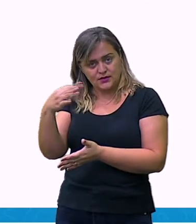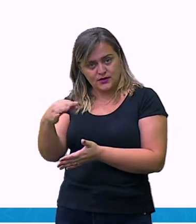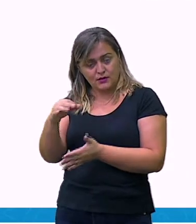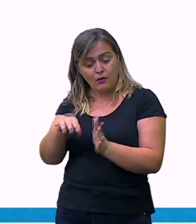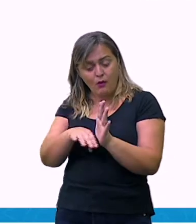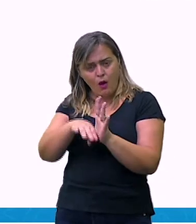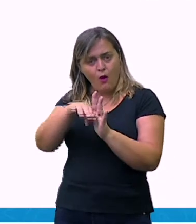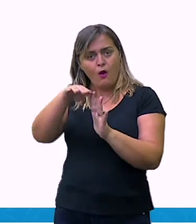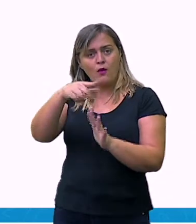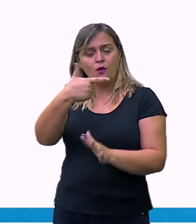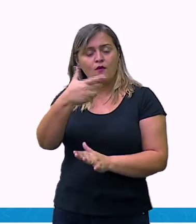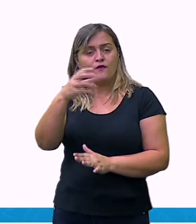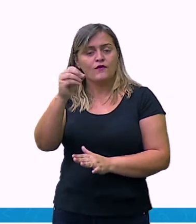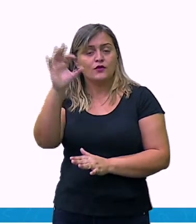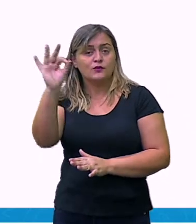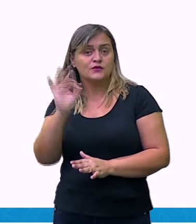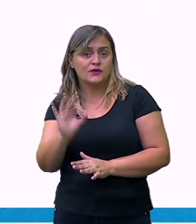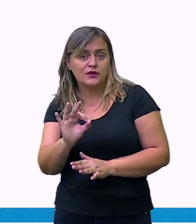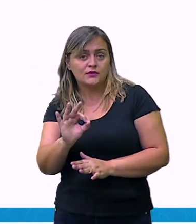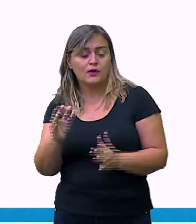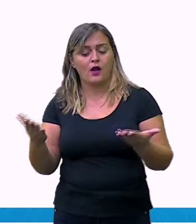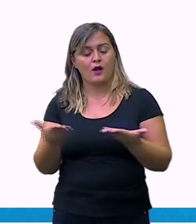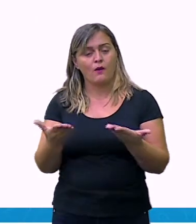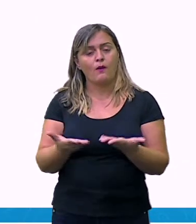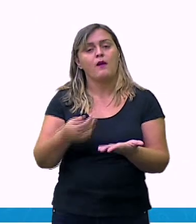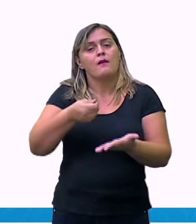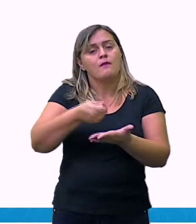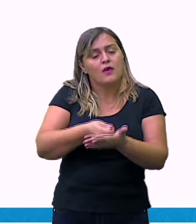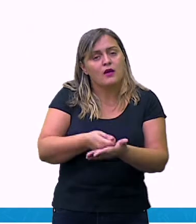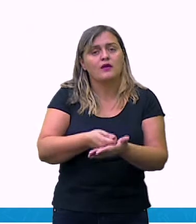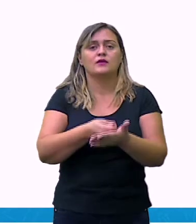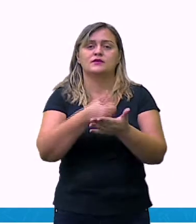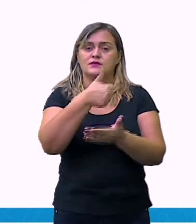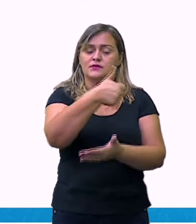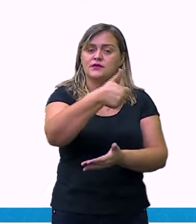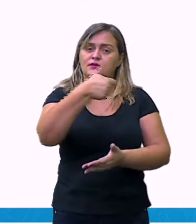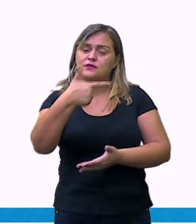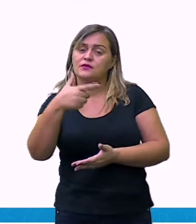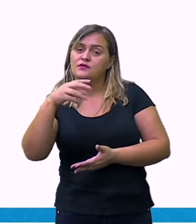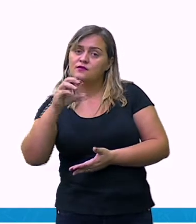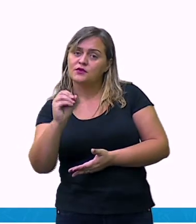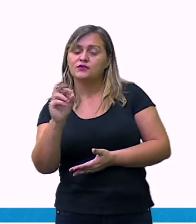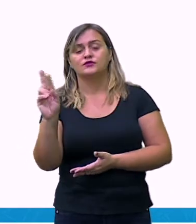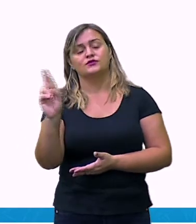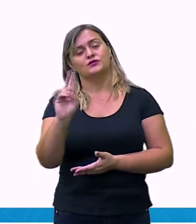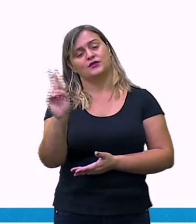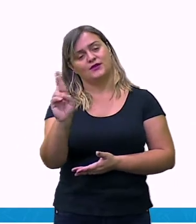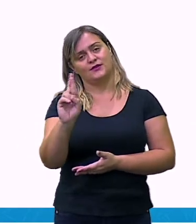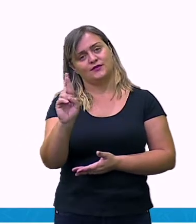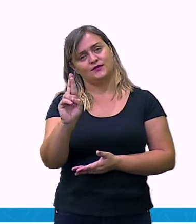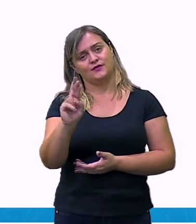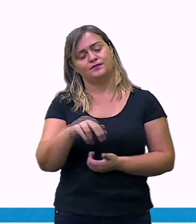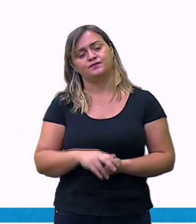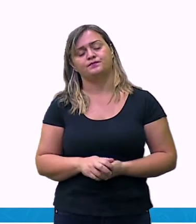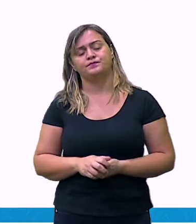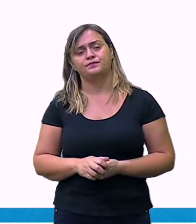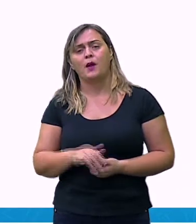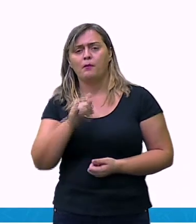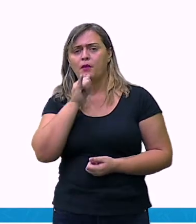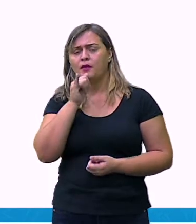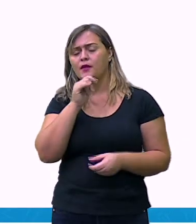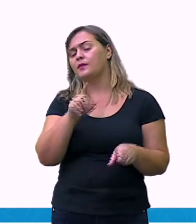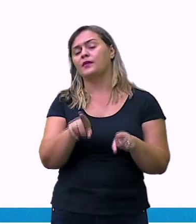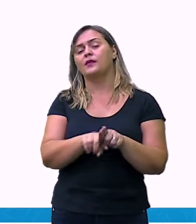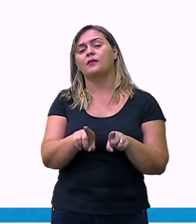120 reais. Agora, se a minha mensalidade tinha um custo de